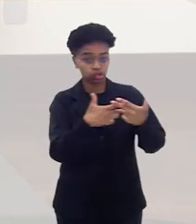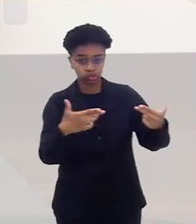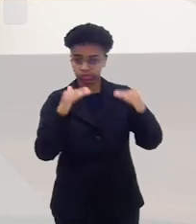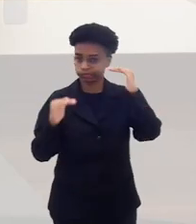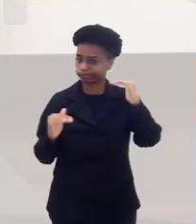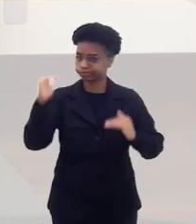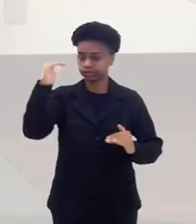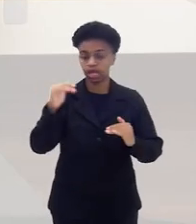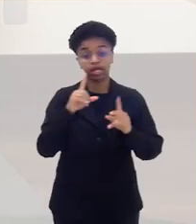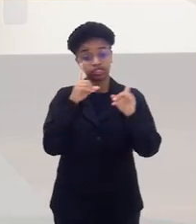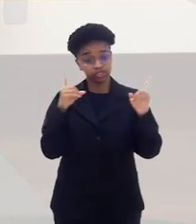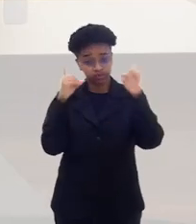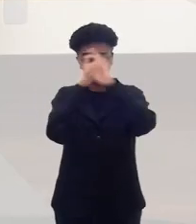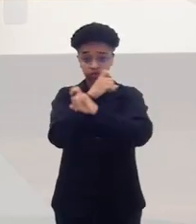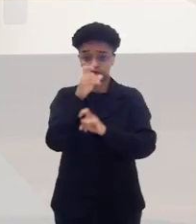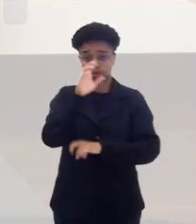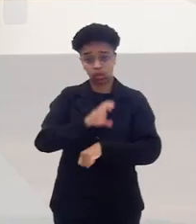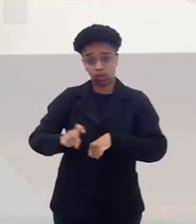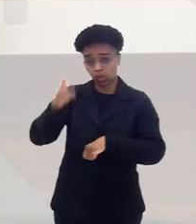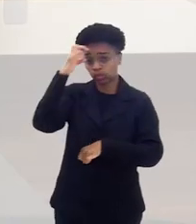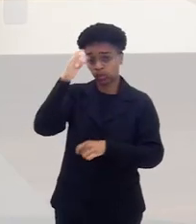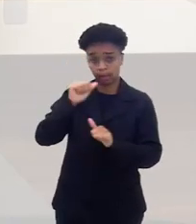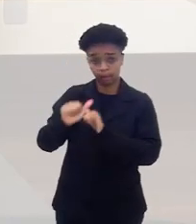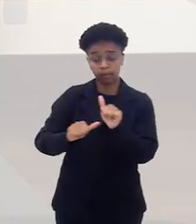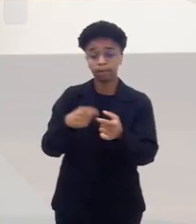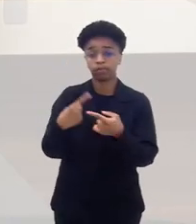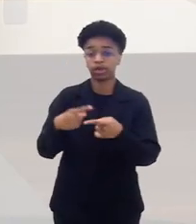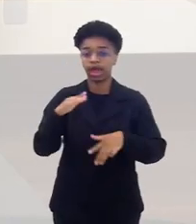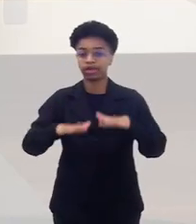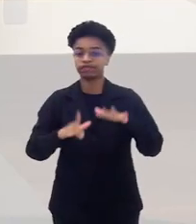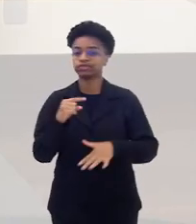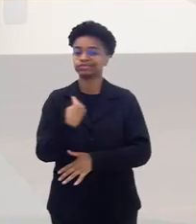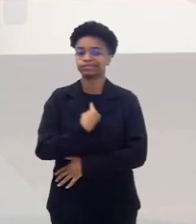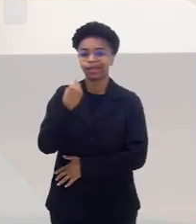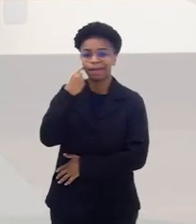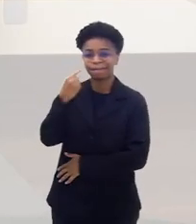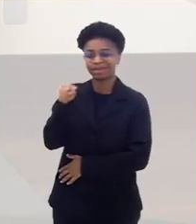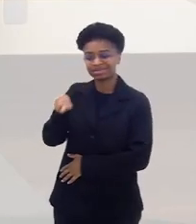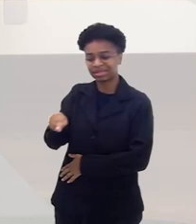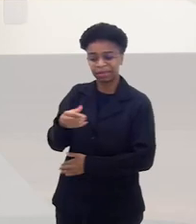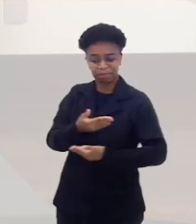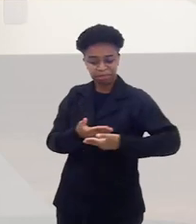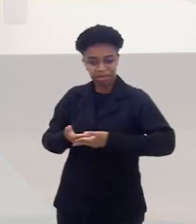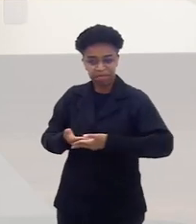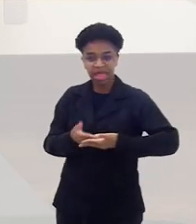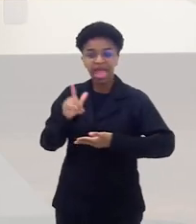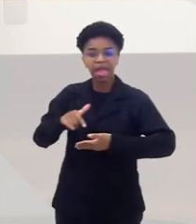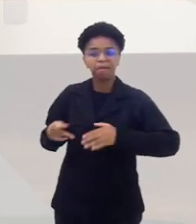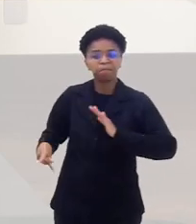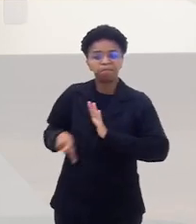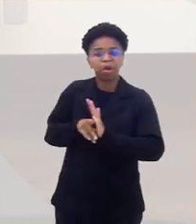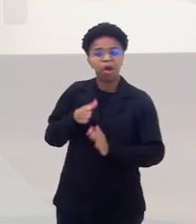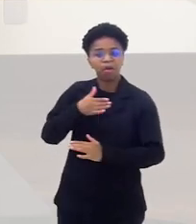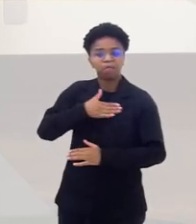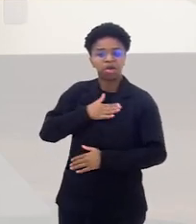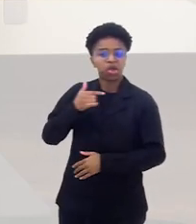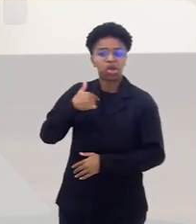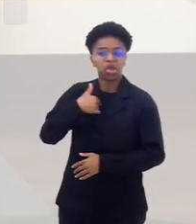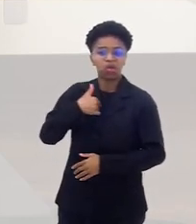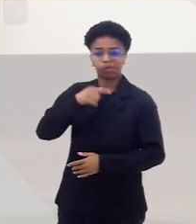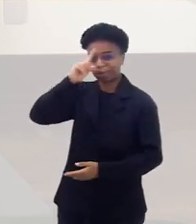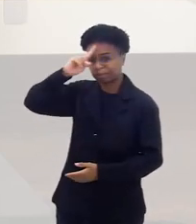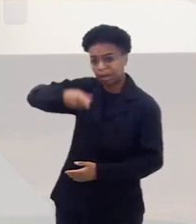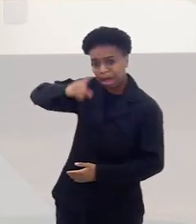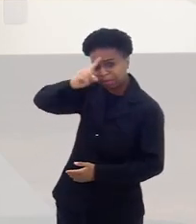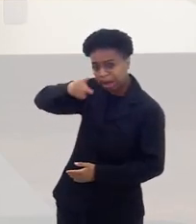mudar uma cultura em que, muitas vezes, achamos que aquele ser que geramos é uma propriedade nossa, que nós temos